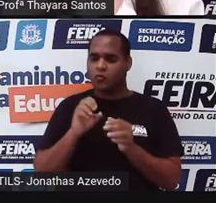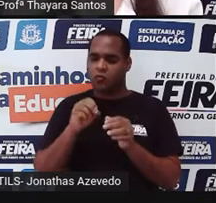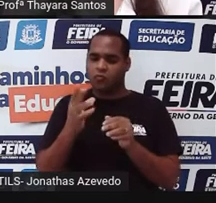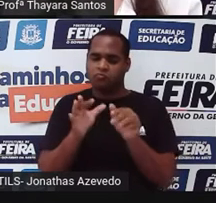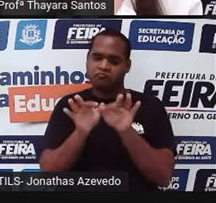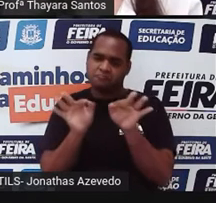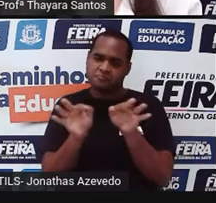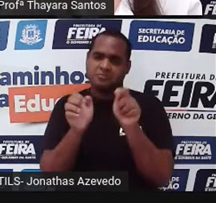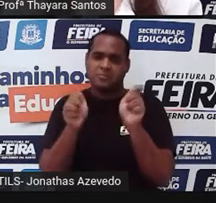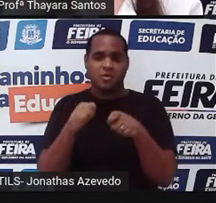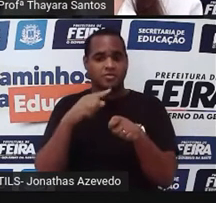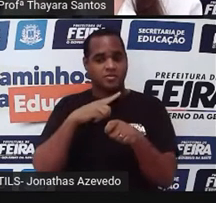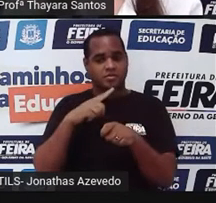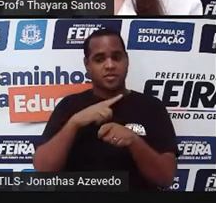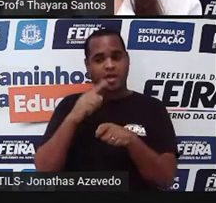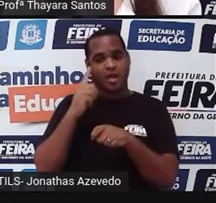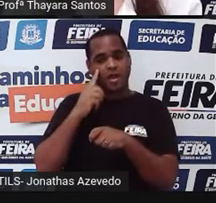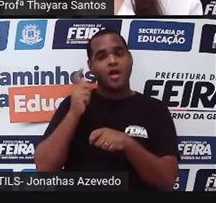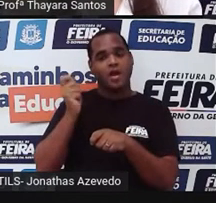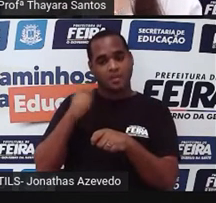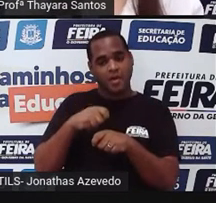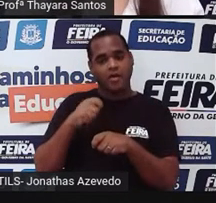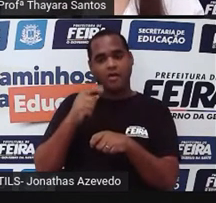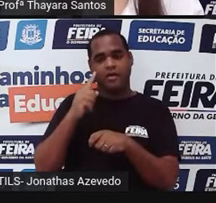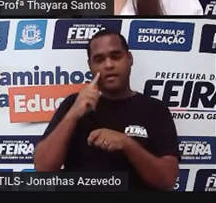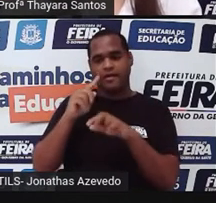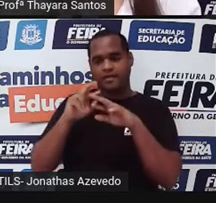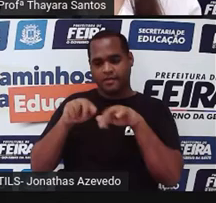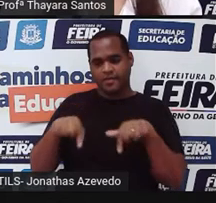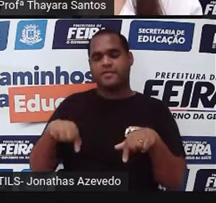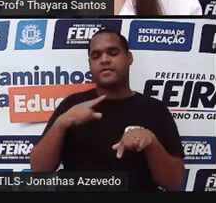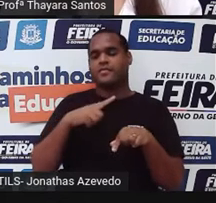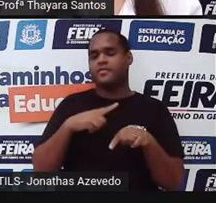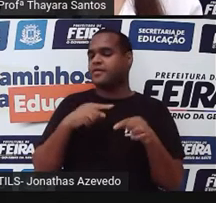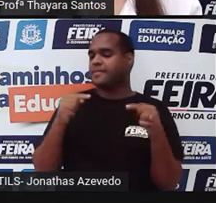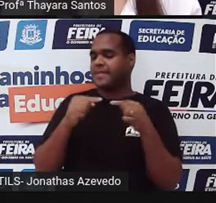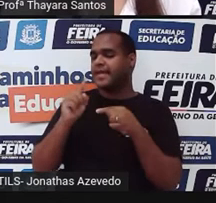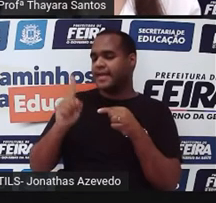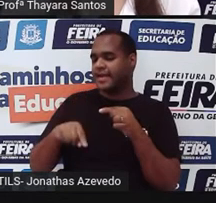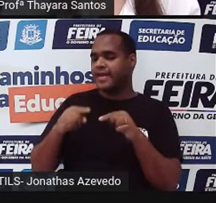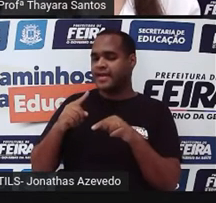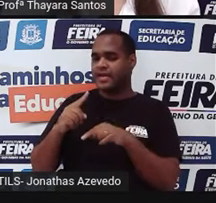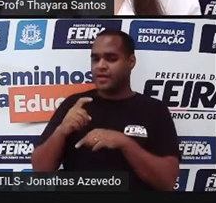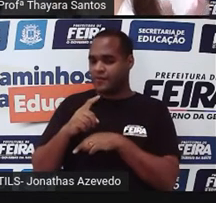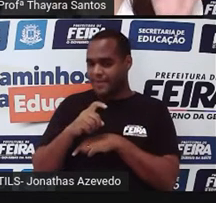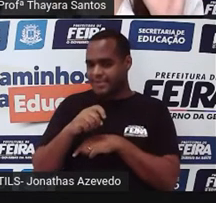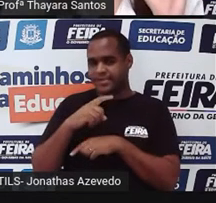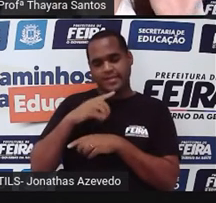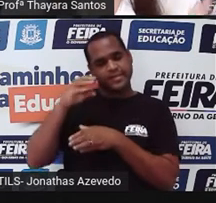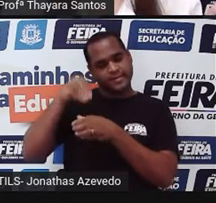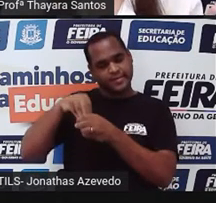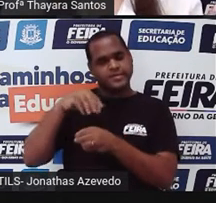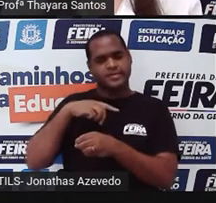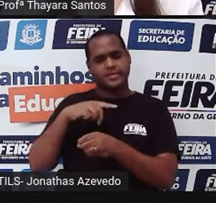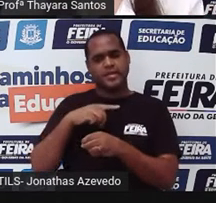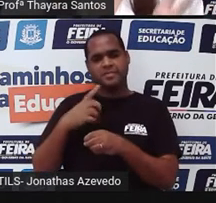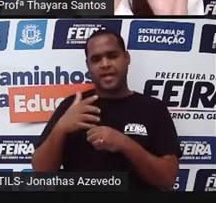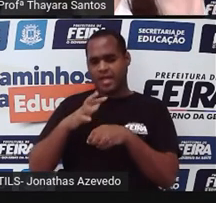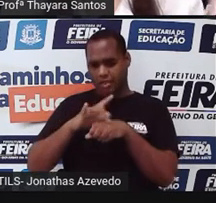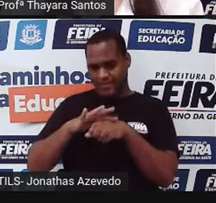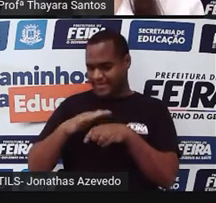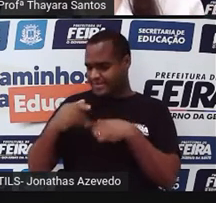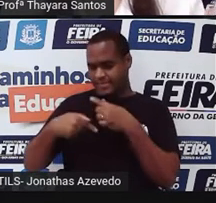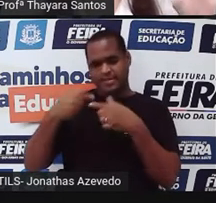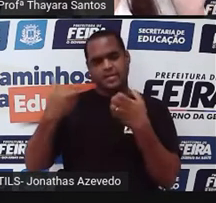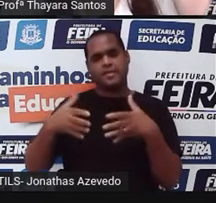já carregar esses genes, né? Porque vieram lá do próprio espermatozoide ou do próprio ovócito. Então as doenças genéticas,